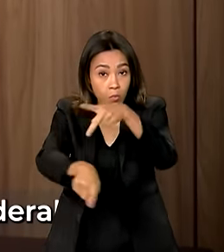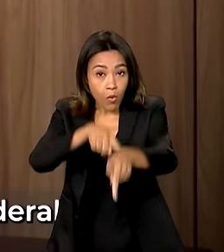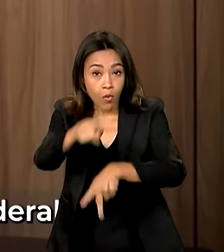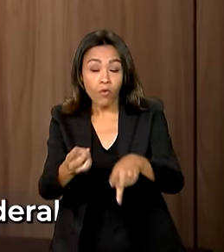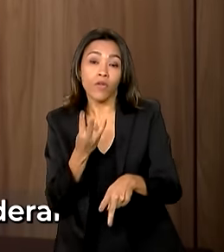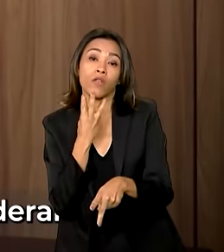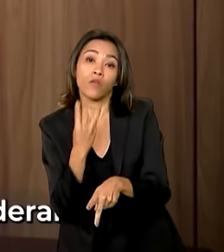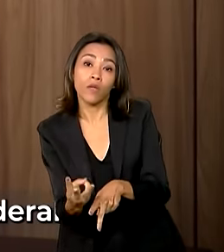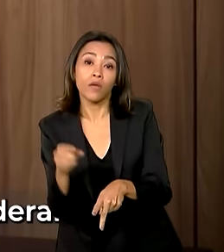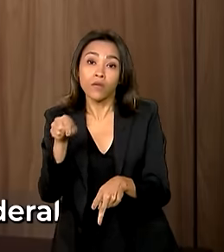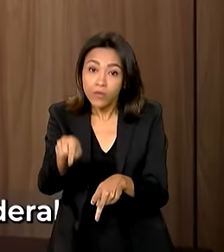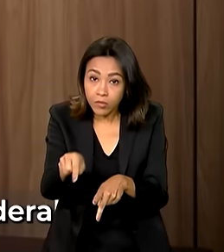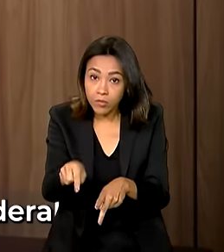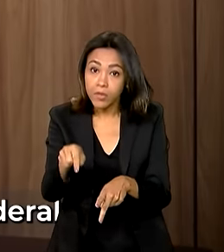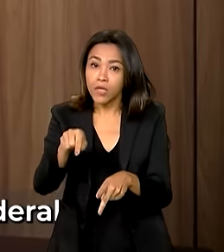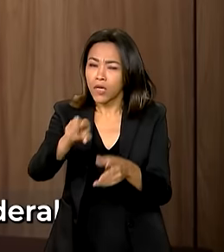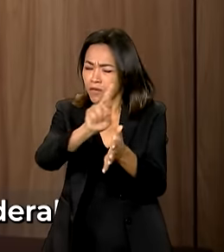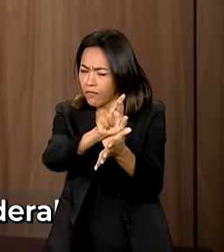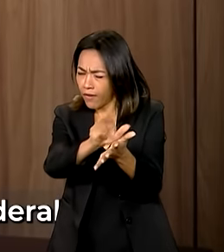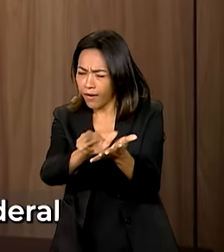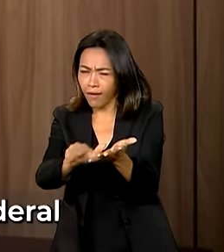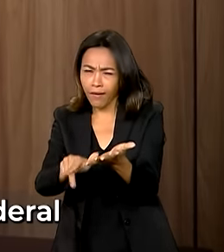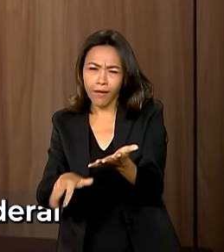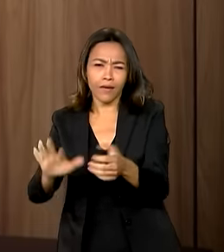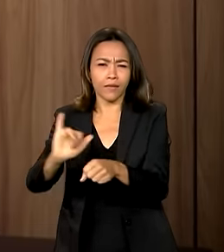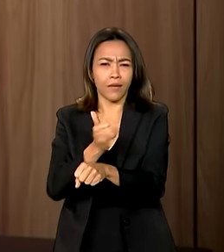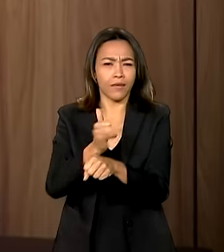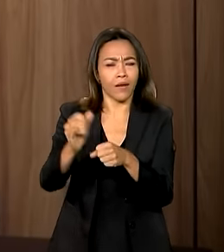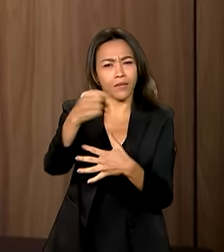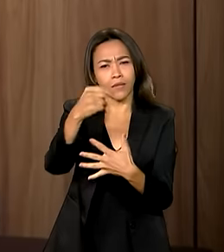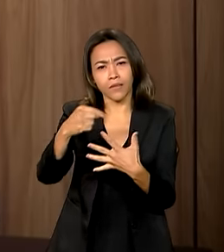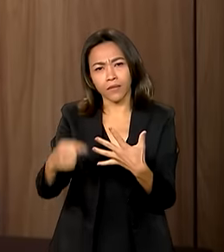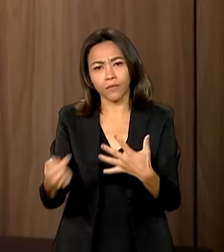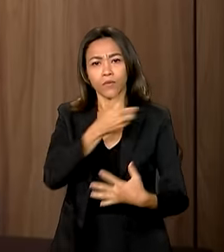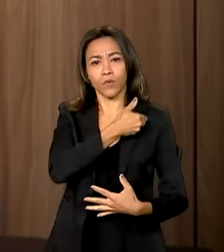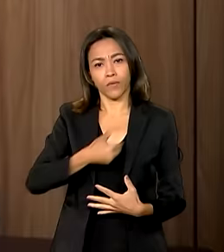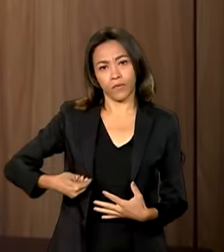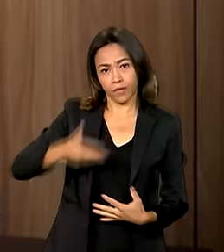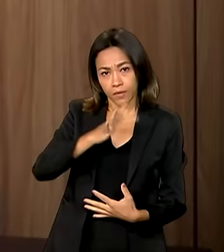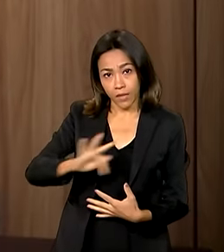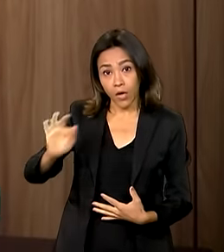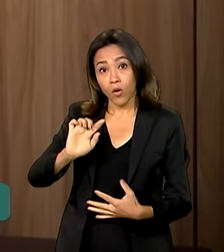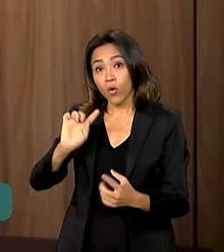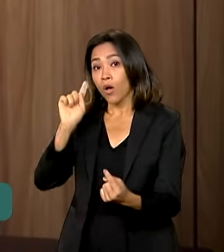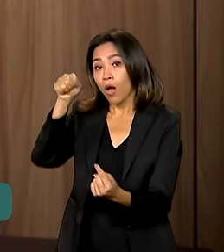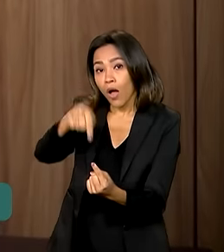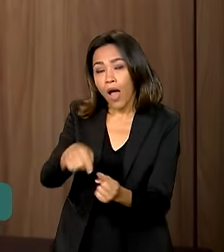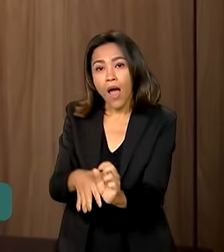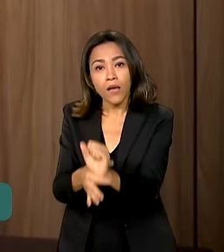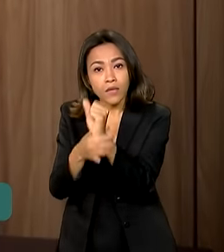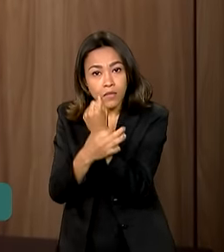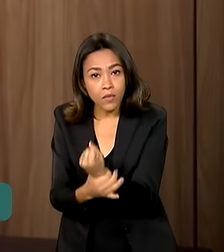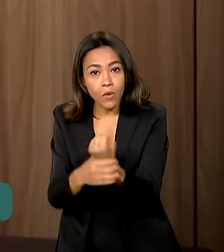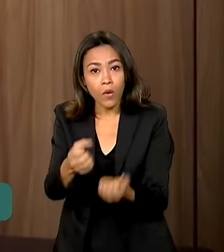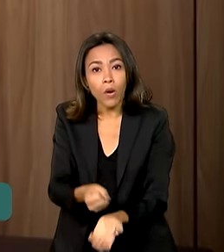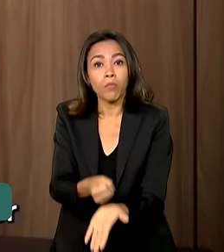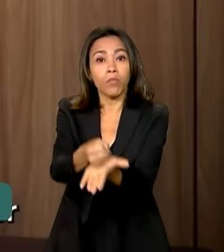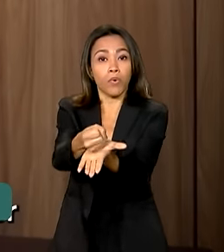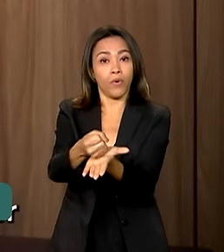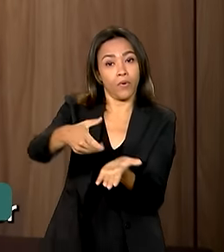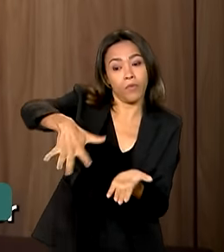reforçando o conjunto de ações do governo federal para garantir a assistência naquela região.